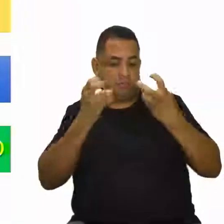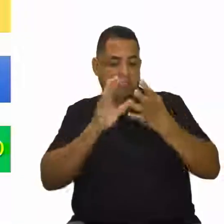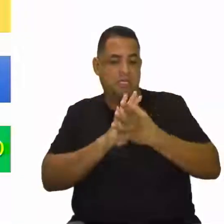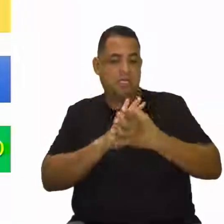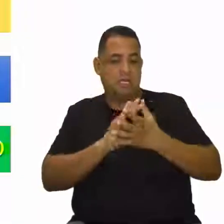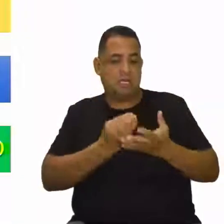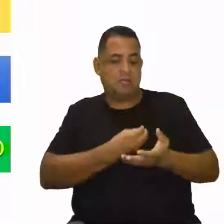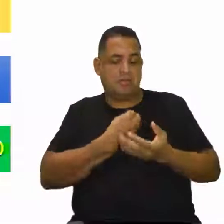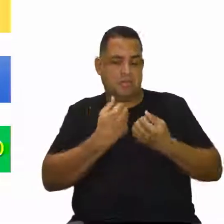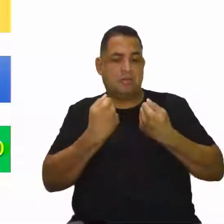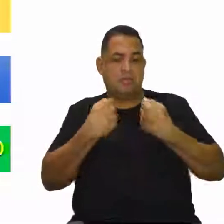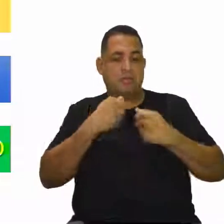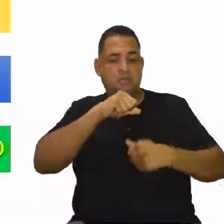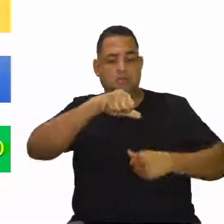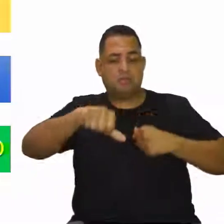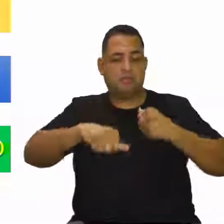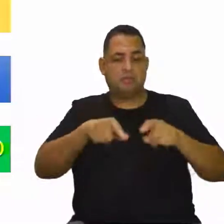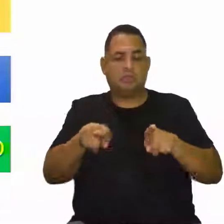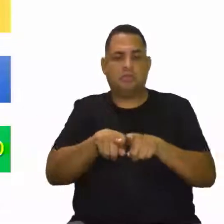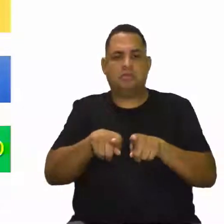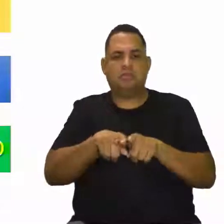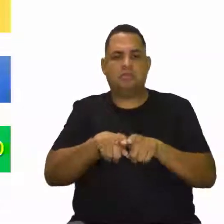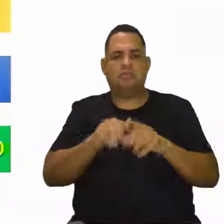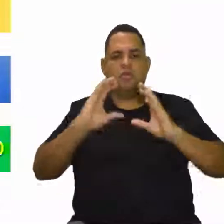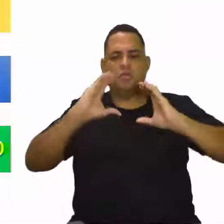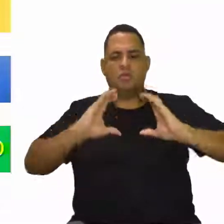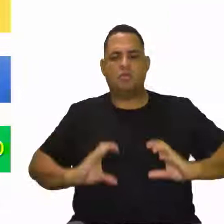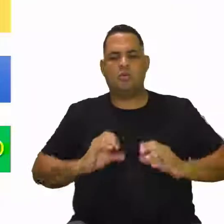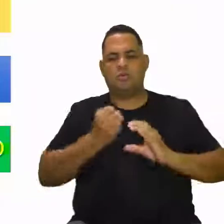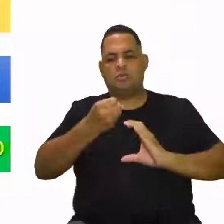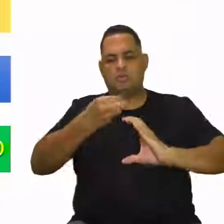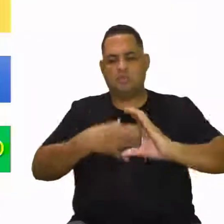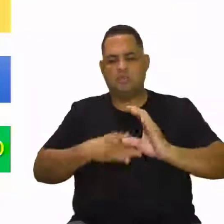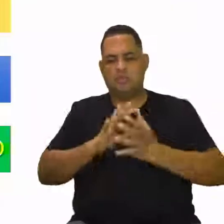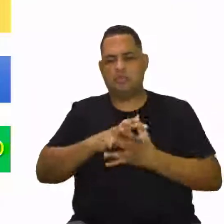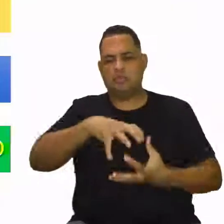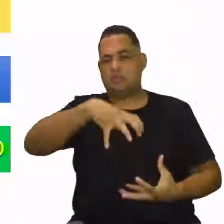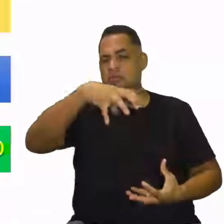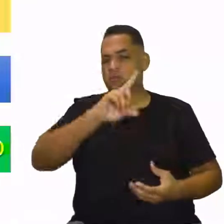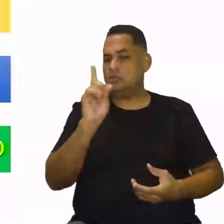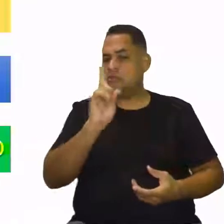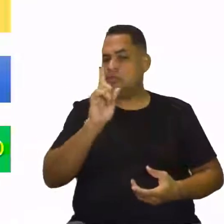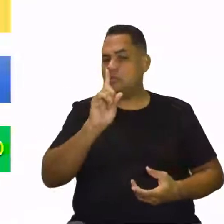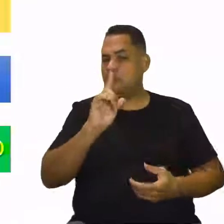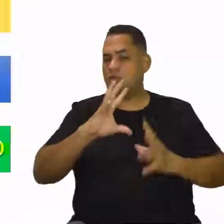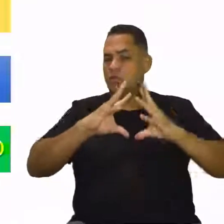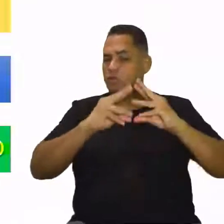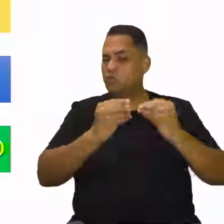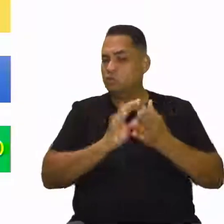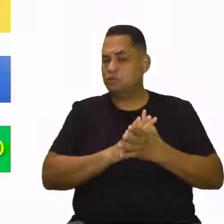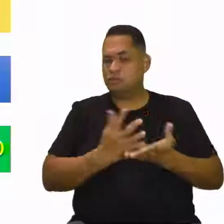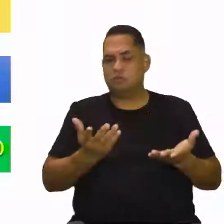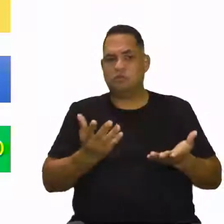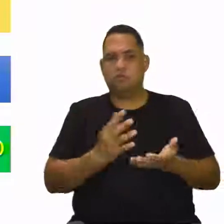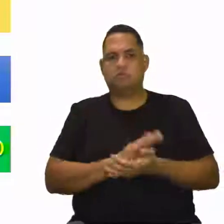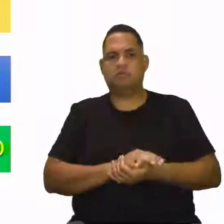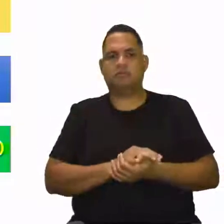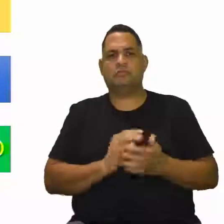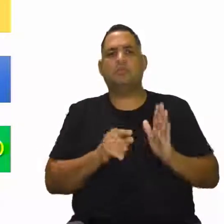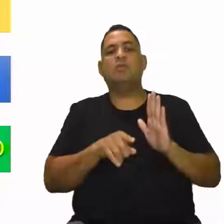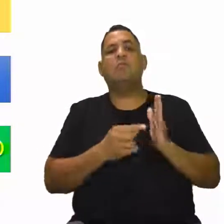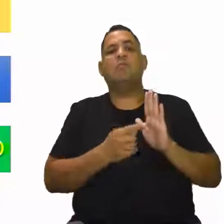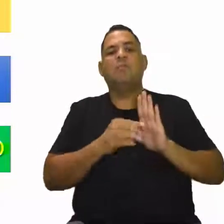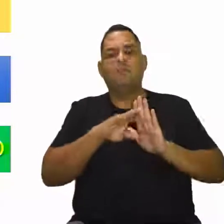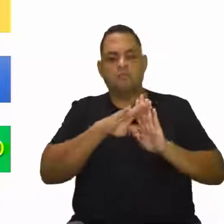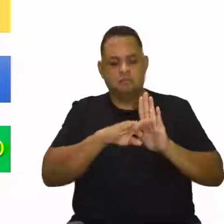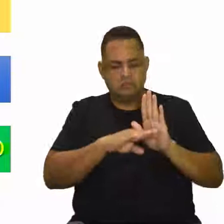Então, assim, perceba que o comportamento, as atitudes, as características do idoso, ela não é igual para todos. Mas eu pontuei aqui para vocês, para vocês